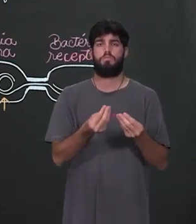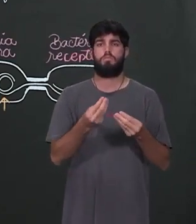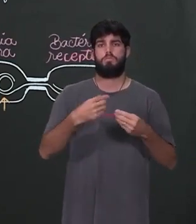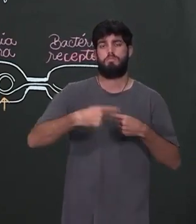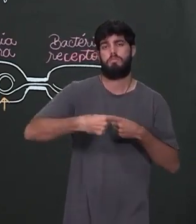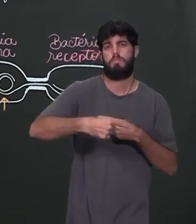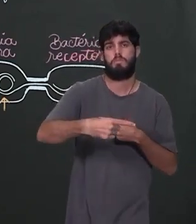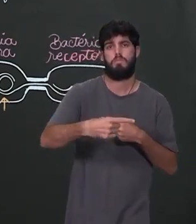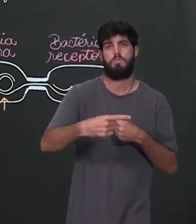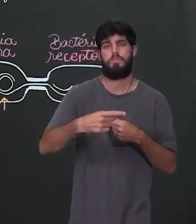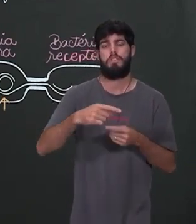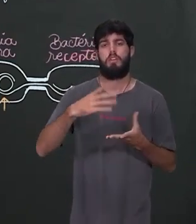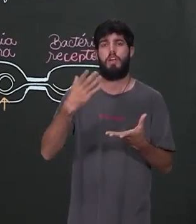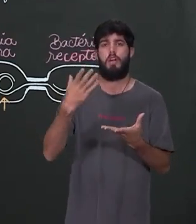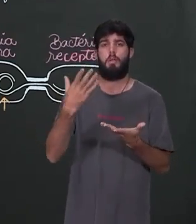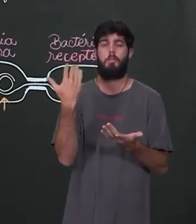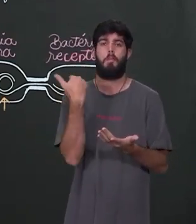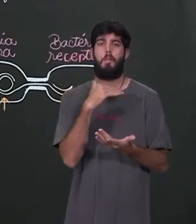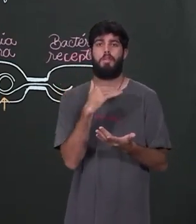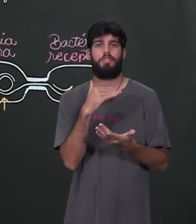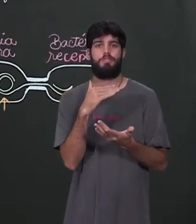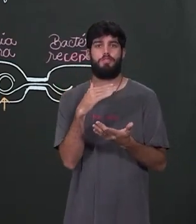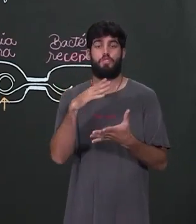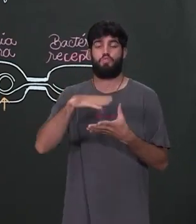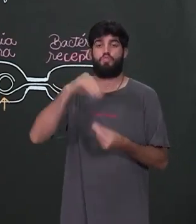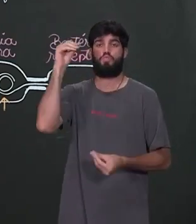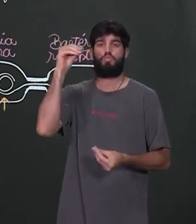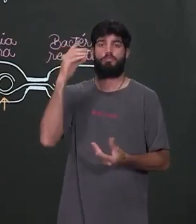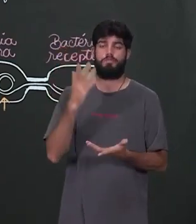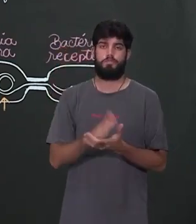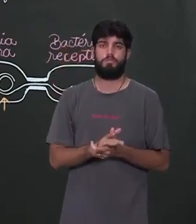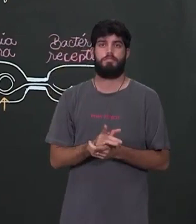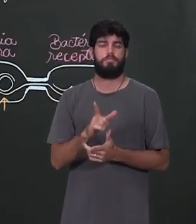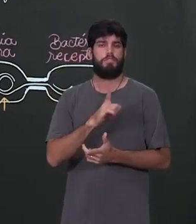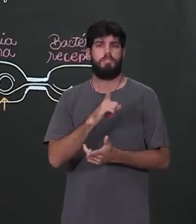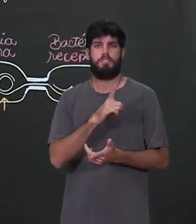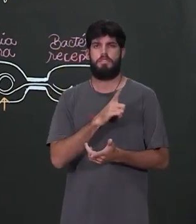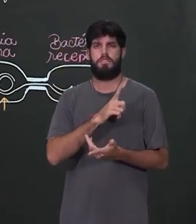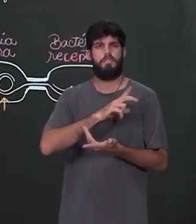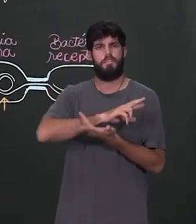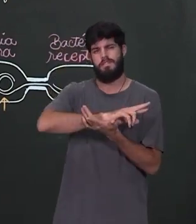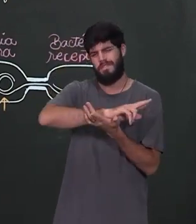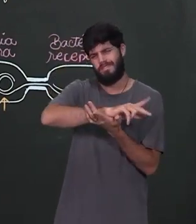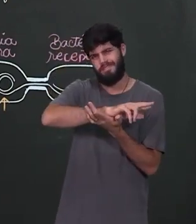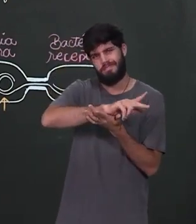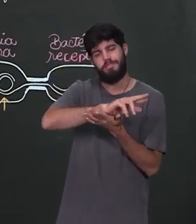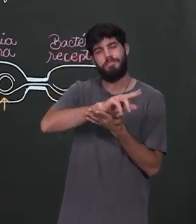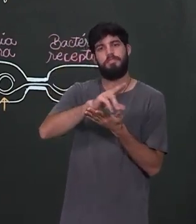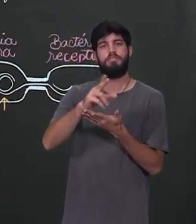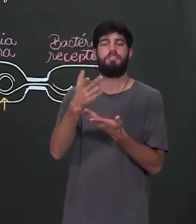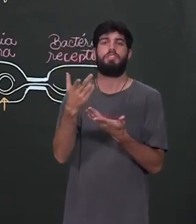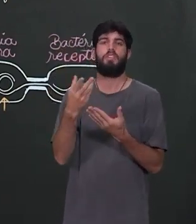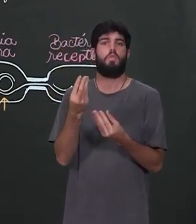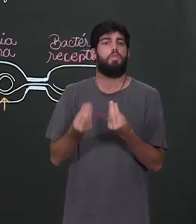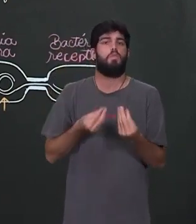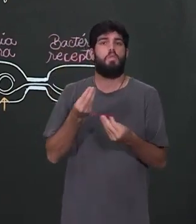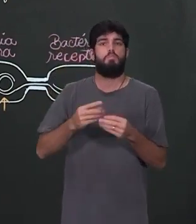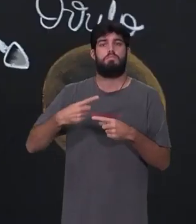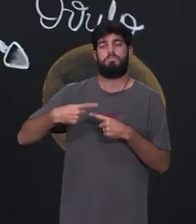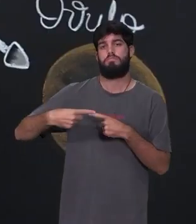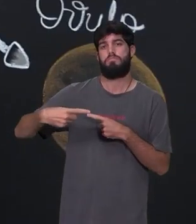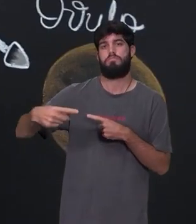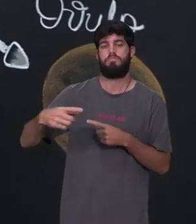fadada ao fim, fadada à extinção. Existe uma grande variedade de formas, de modalidades de